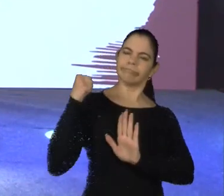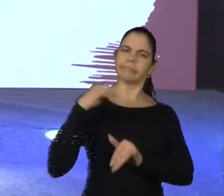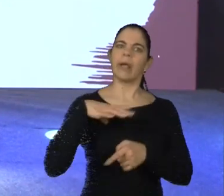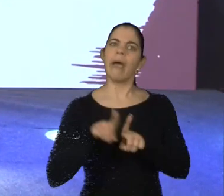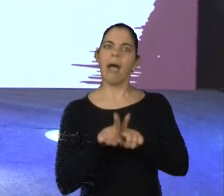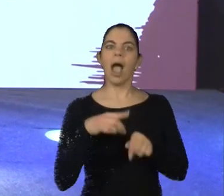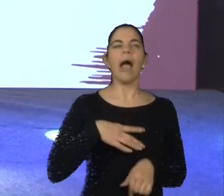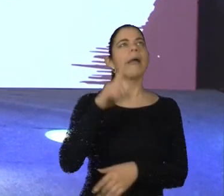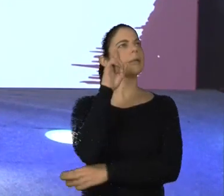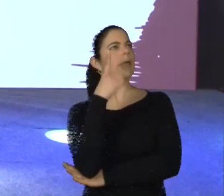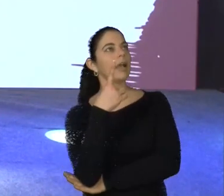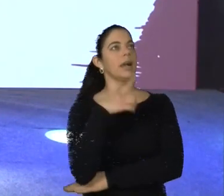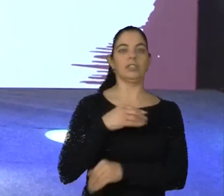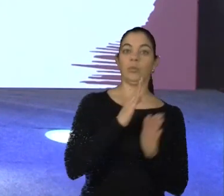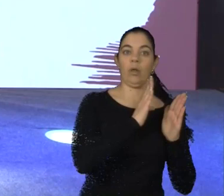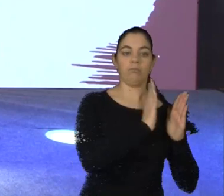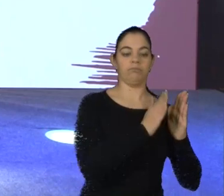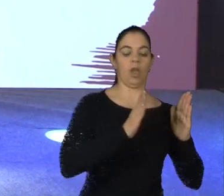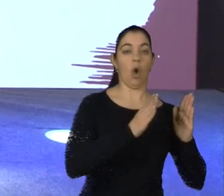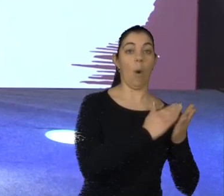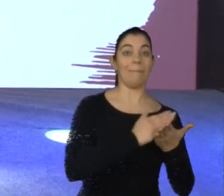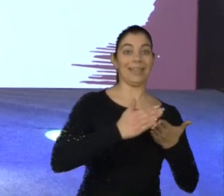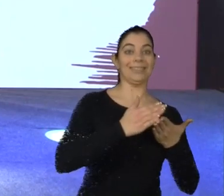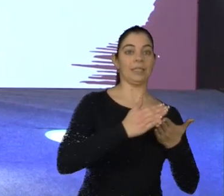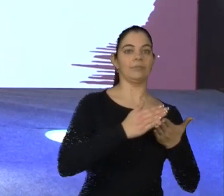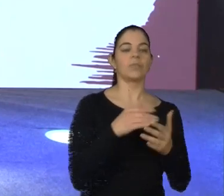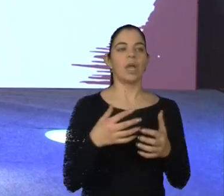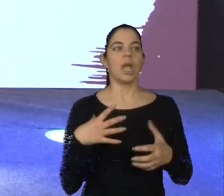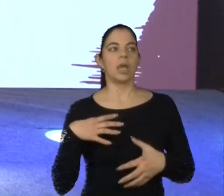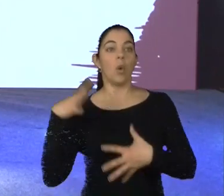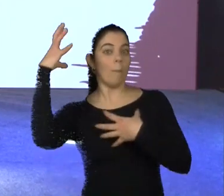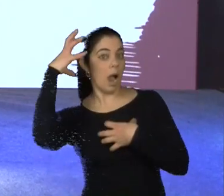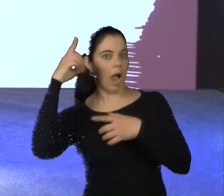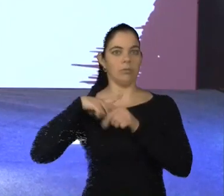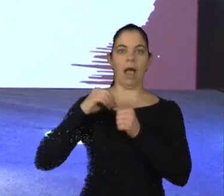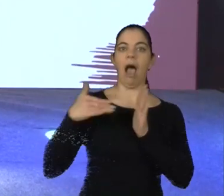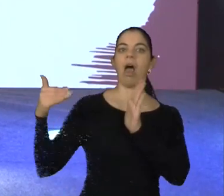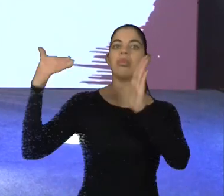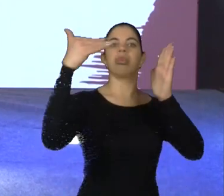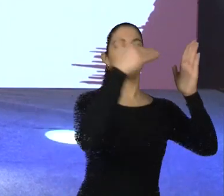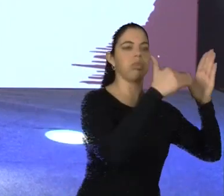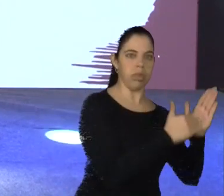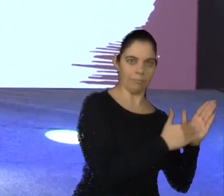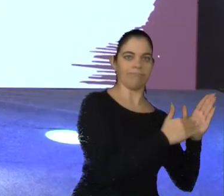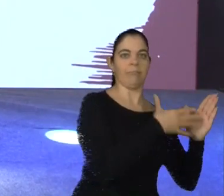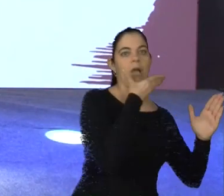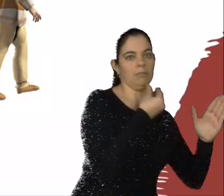evolução das espécies, mostrando aqui os grandes primatas, inclusive chegando até o Homo sapiens.